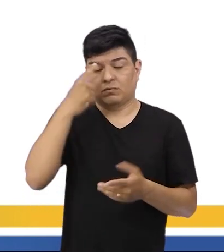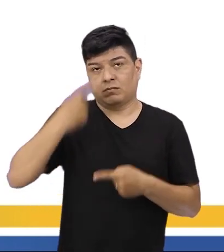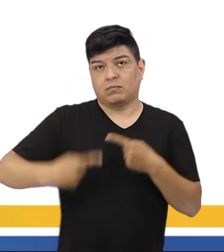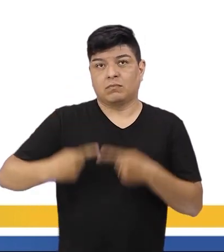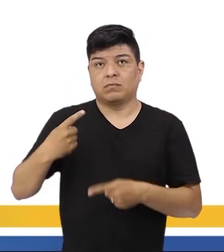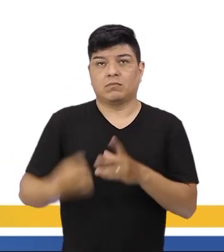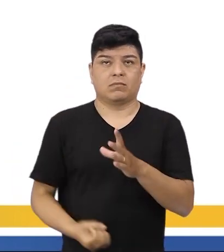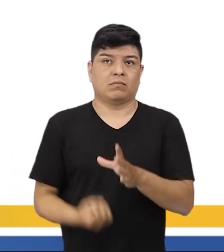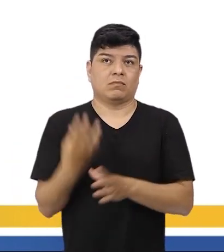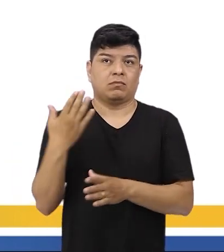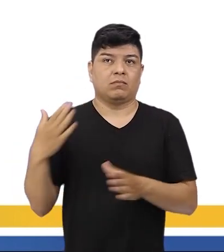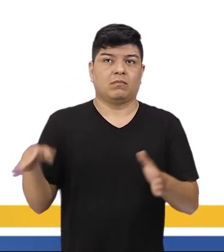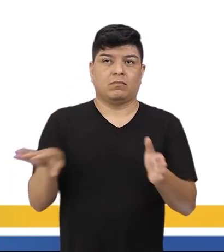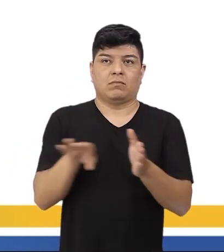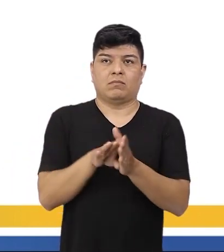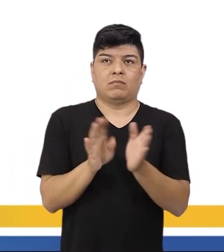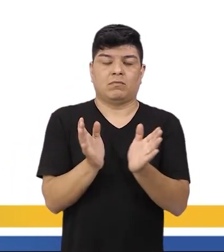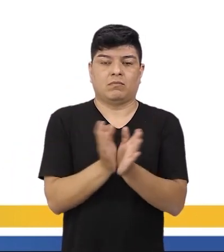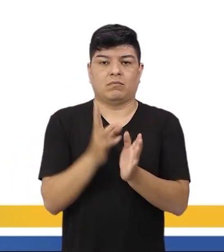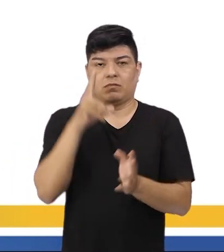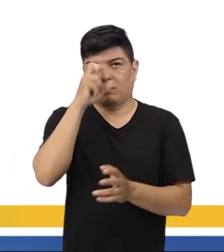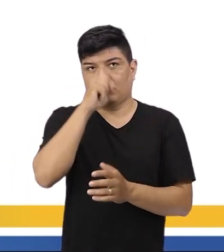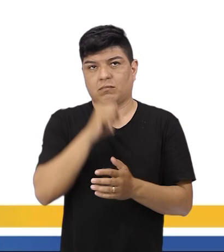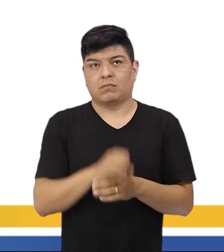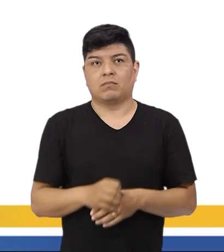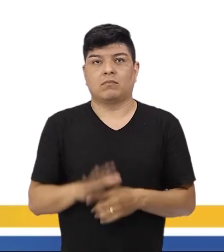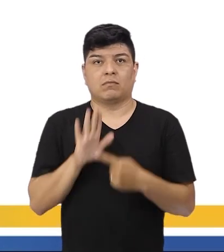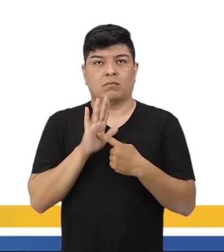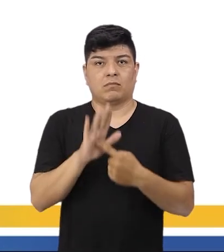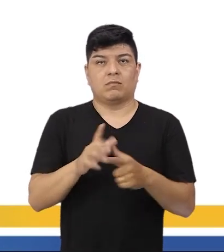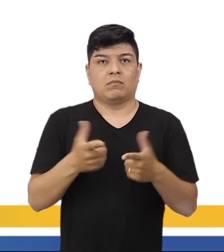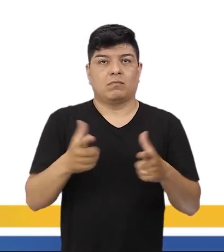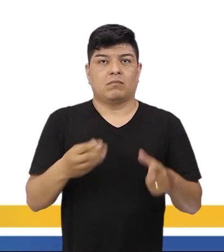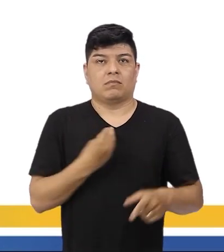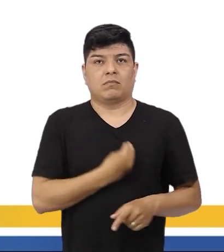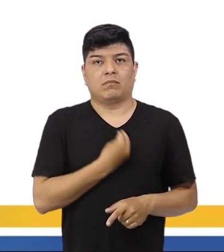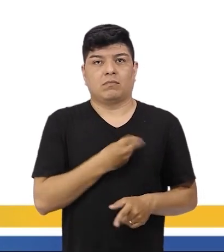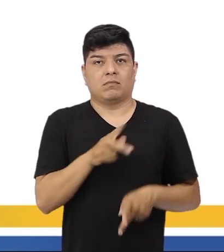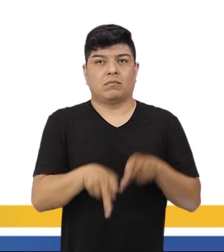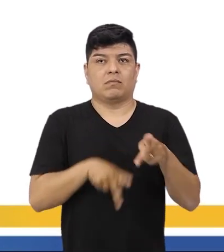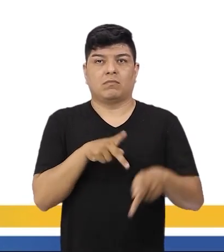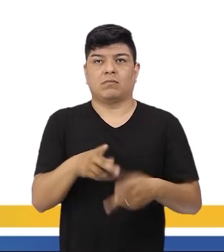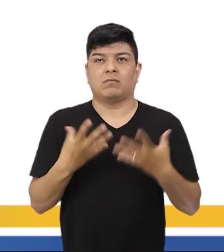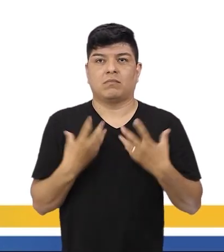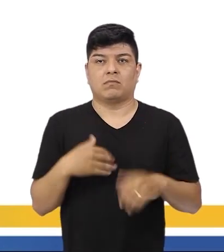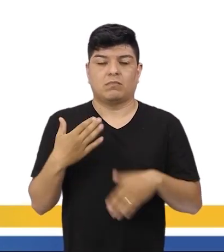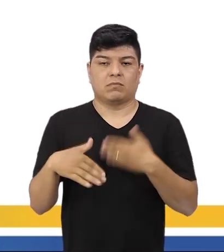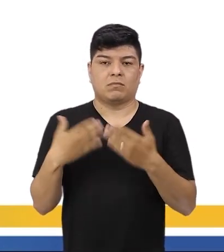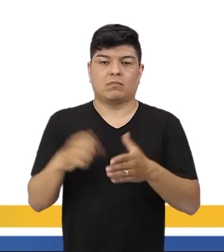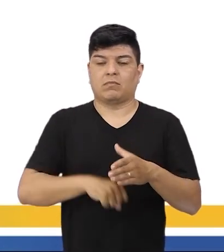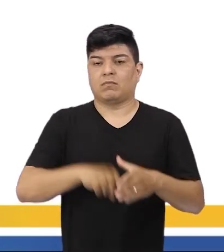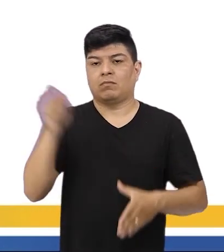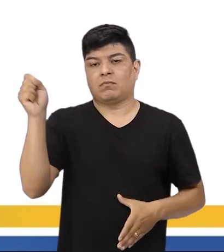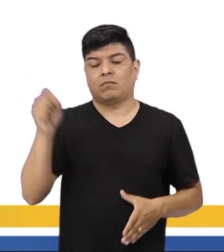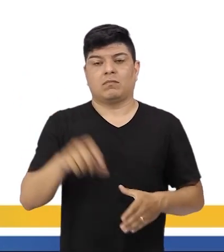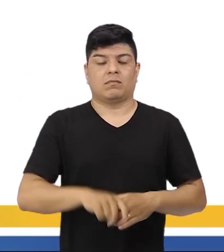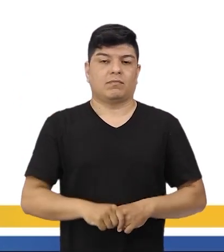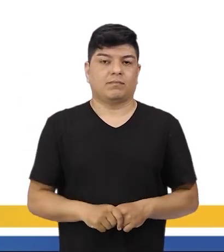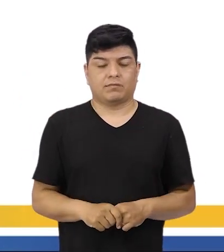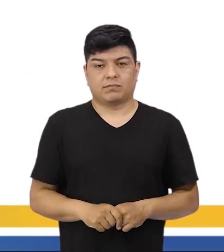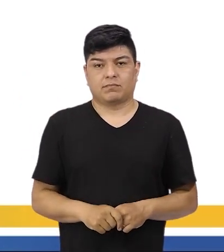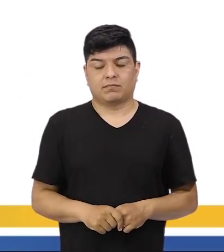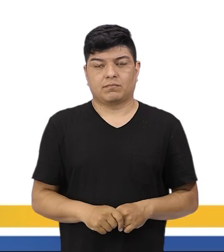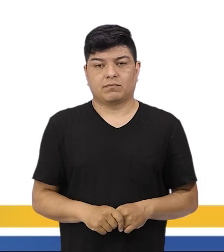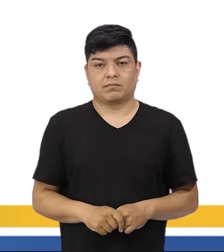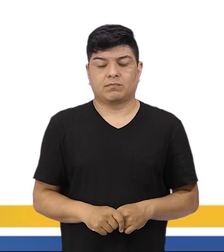política inaugurada com a chegada desse grupo ao poder e destacar a ampla participação popular obtida no processo de proclamação.